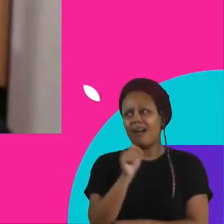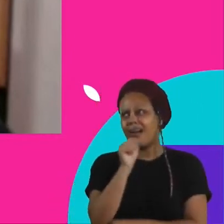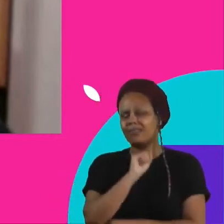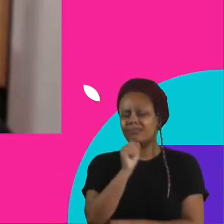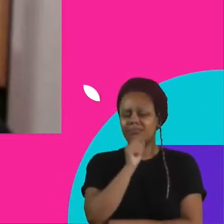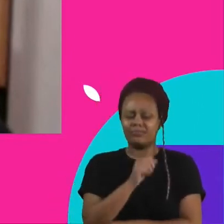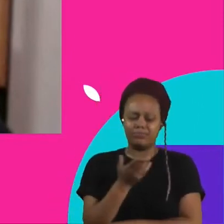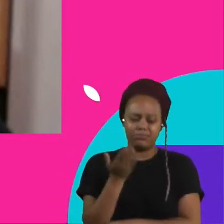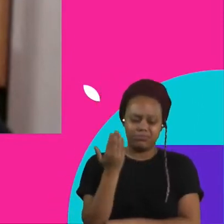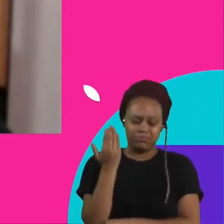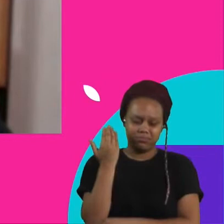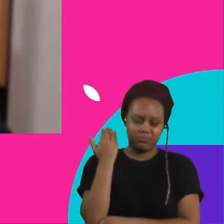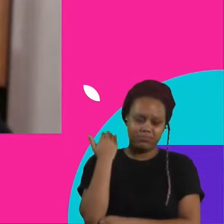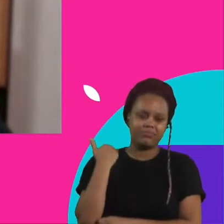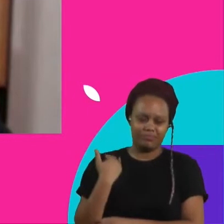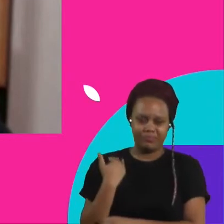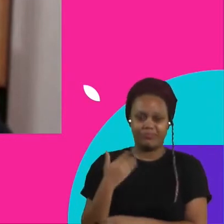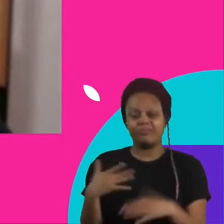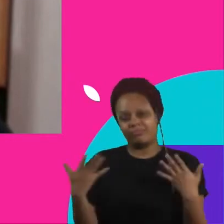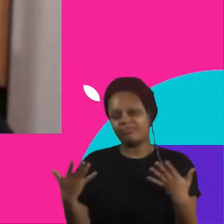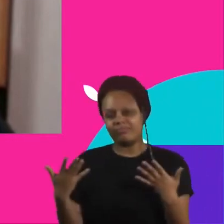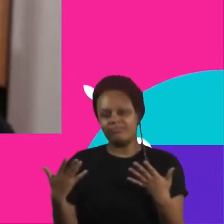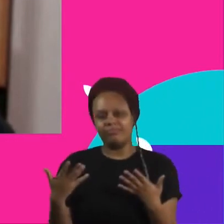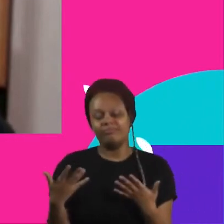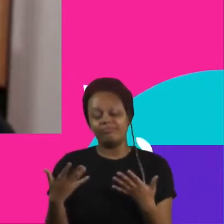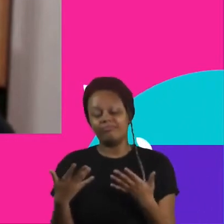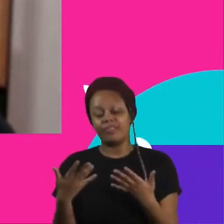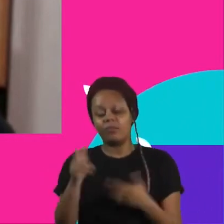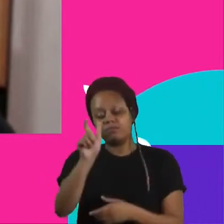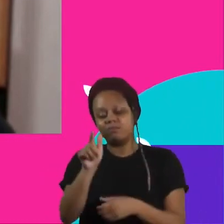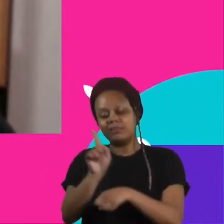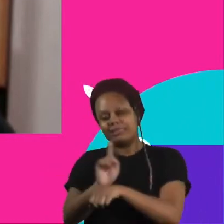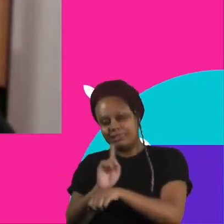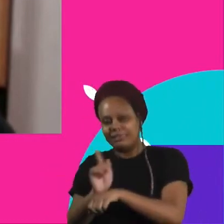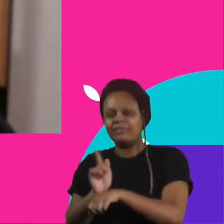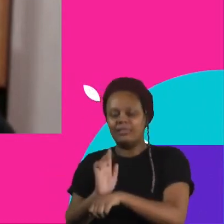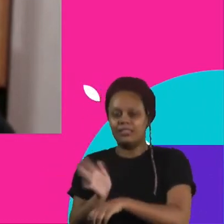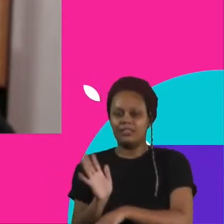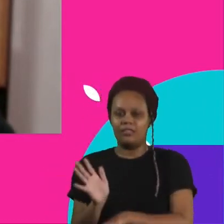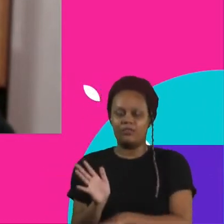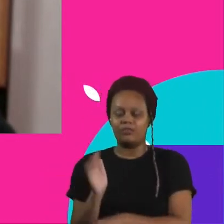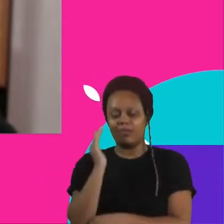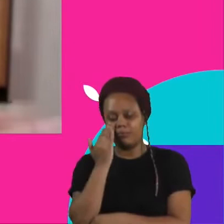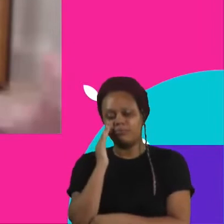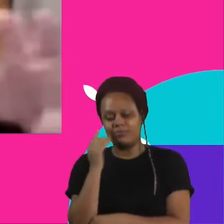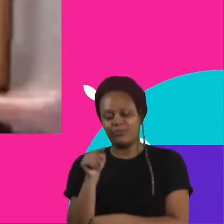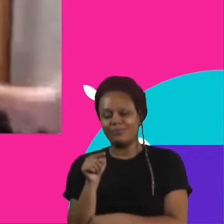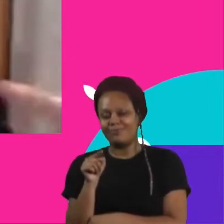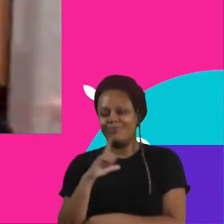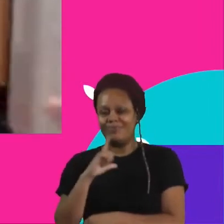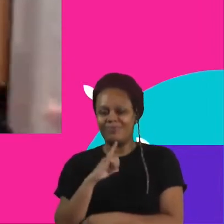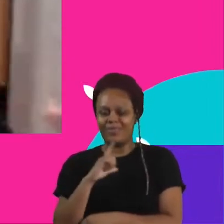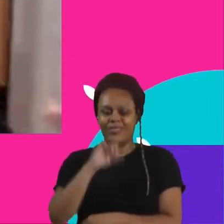que estão na gestão pública. E esse sistema, ele tinha várias